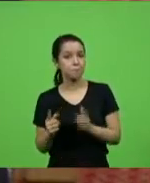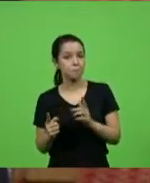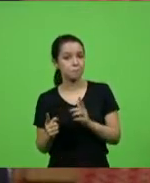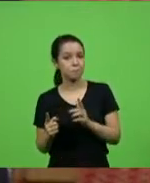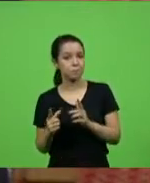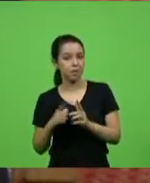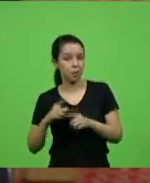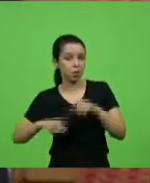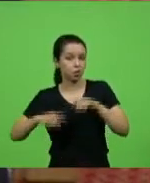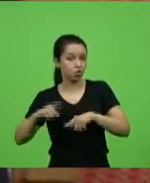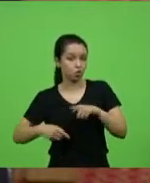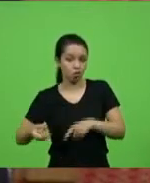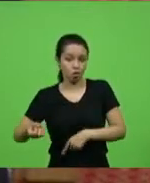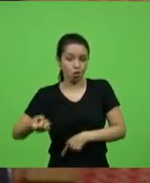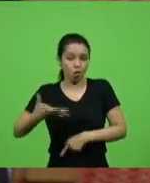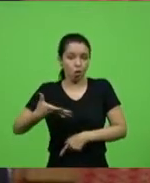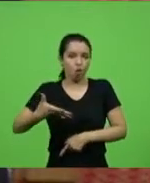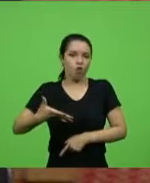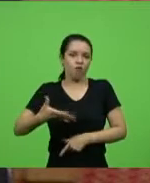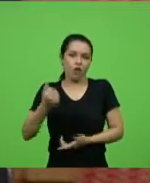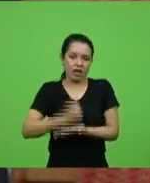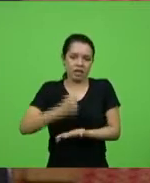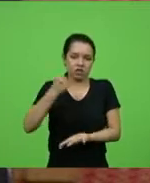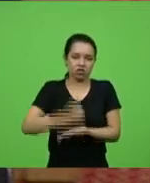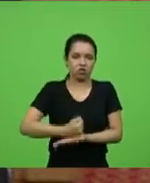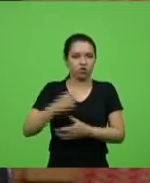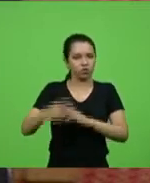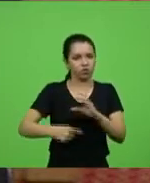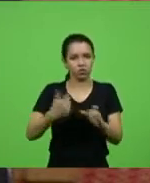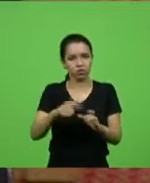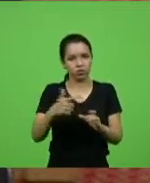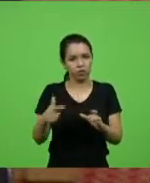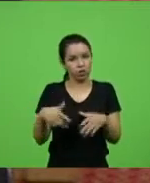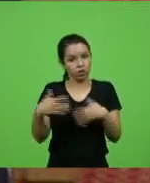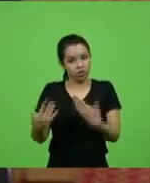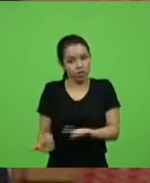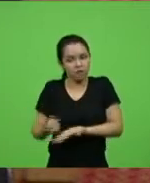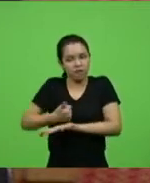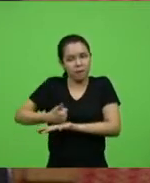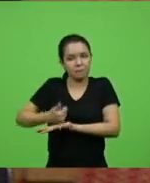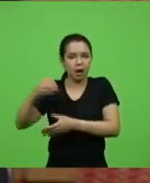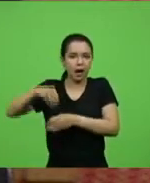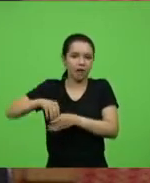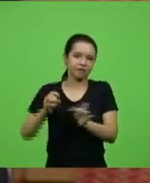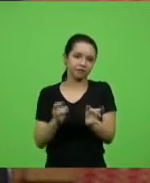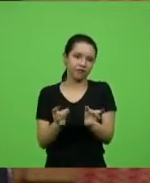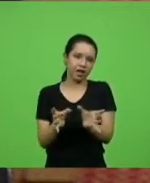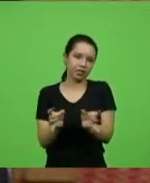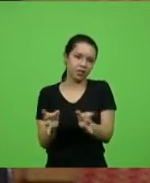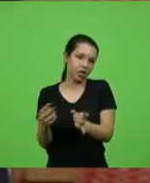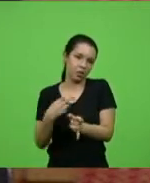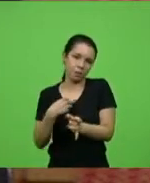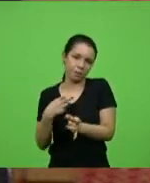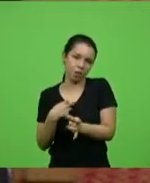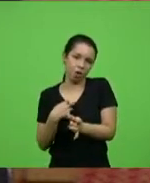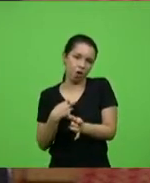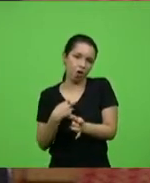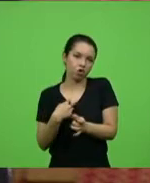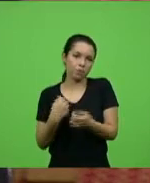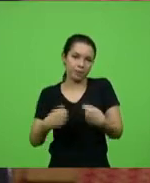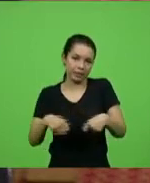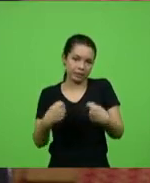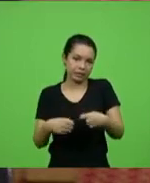mundo, claro que não pode ser vendido na farmácia em lugar nenhum sem autorização da Anvisa.